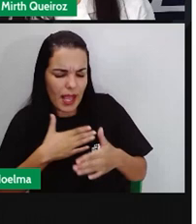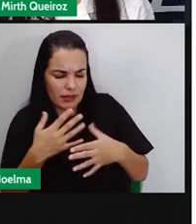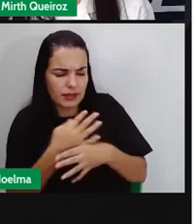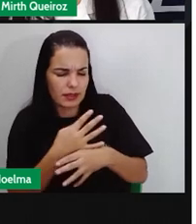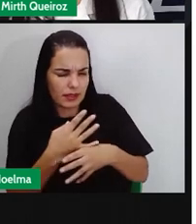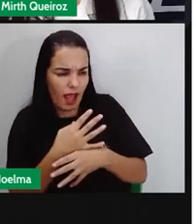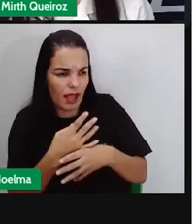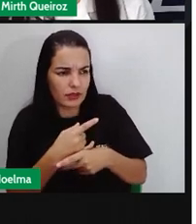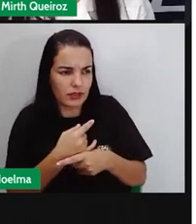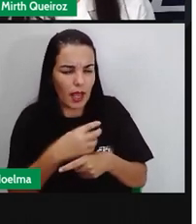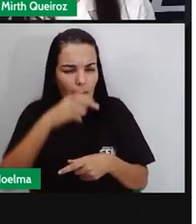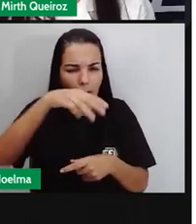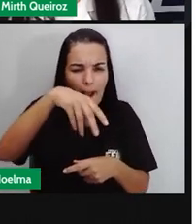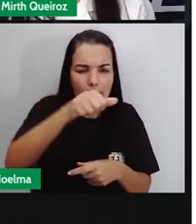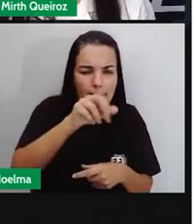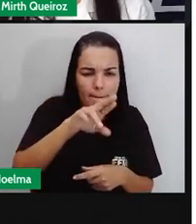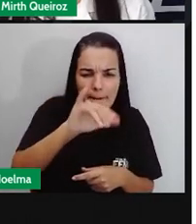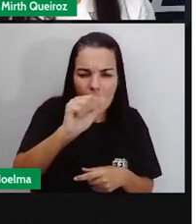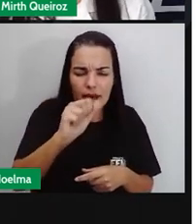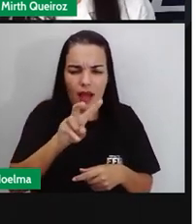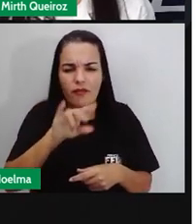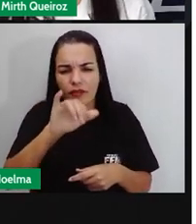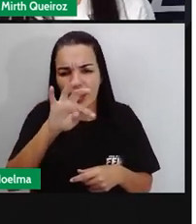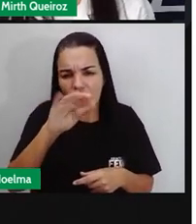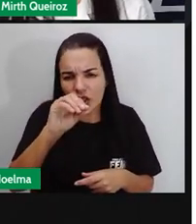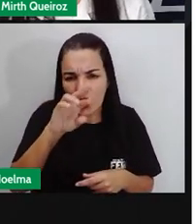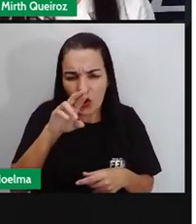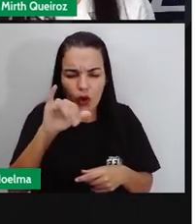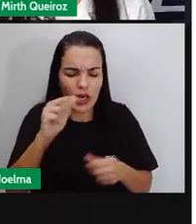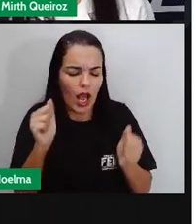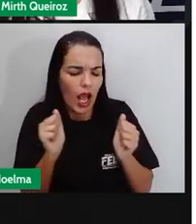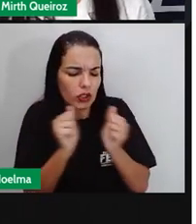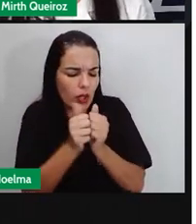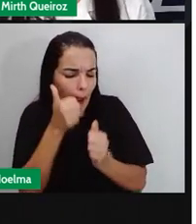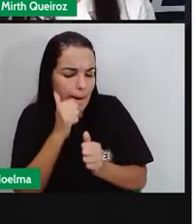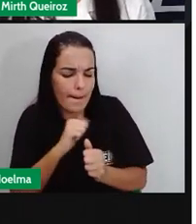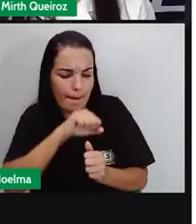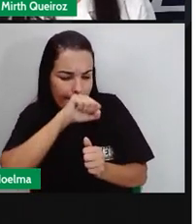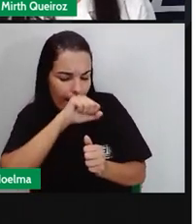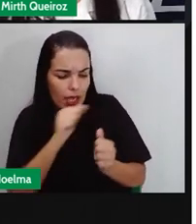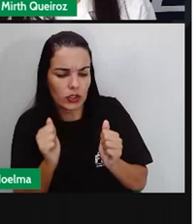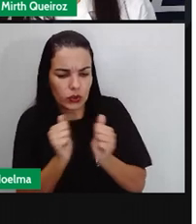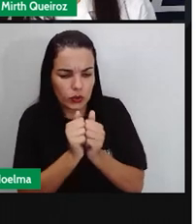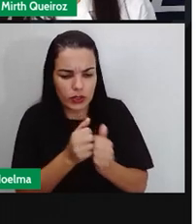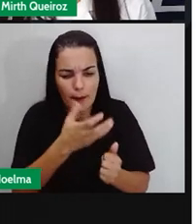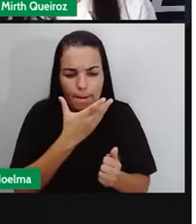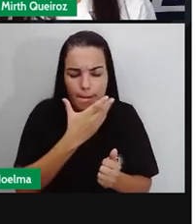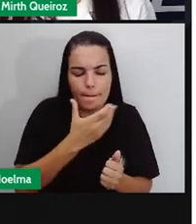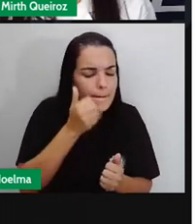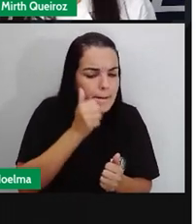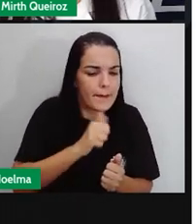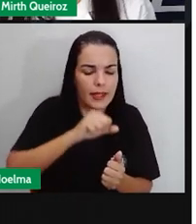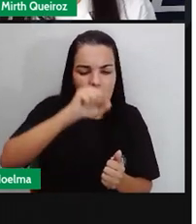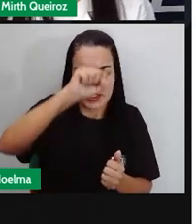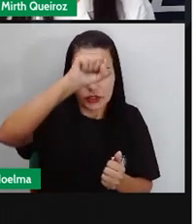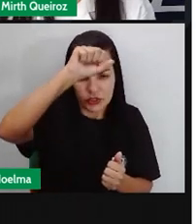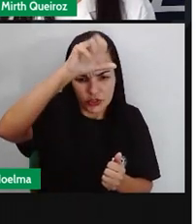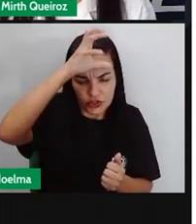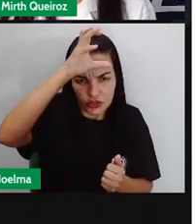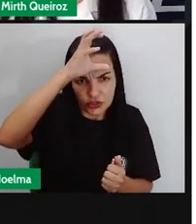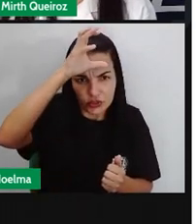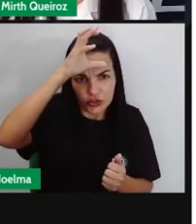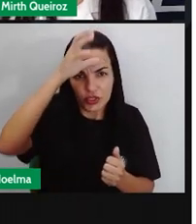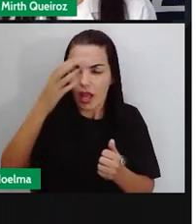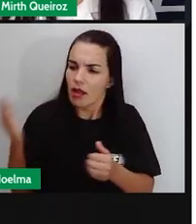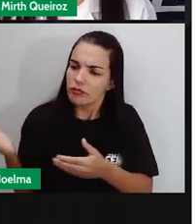Santa Maria da Vitória, juntamente com minha mãe, minha tia, e elas eram professoras e levaram